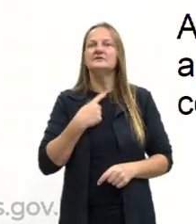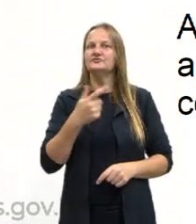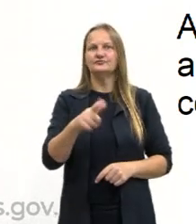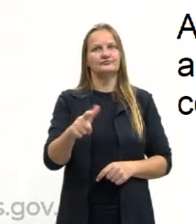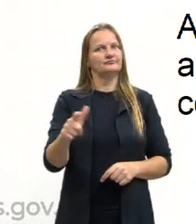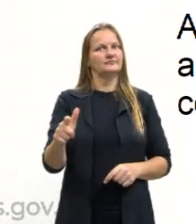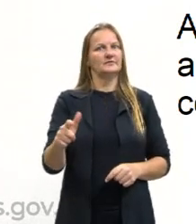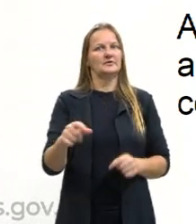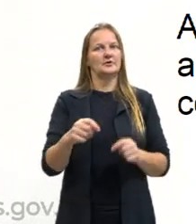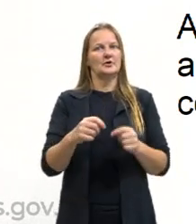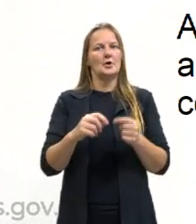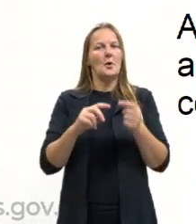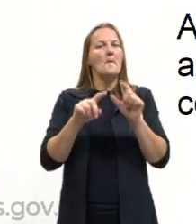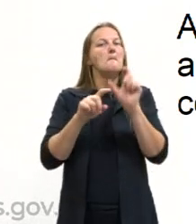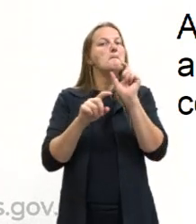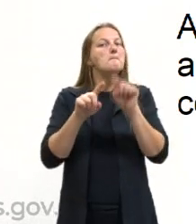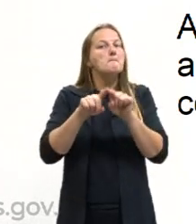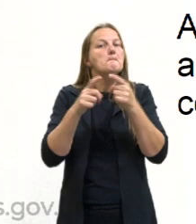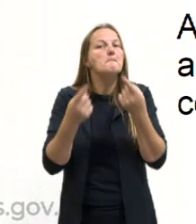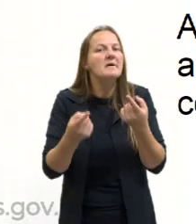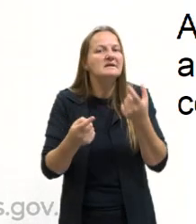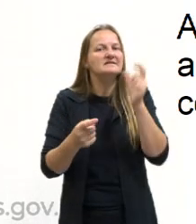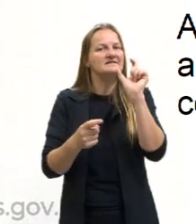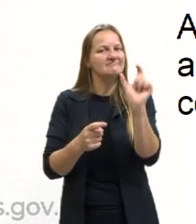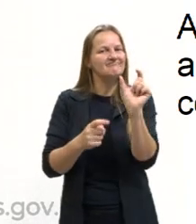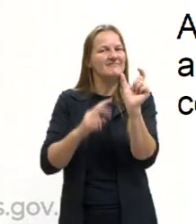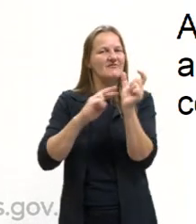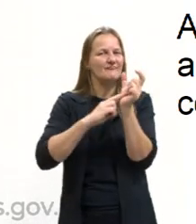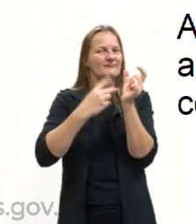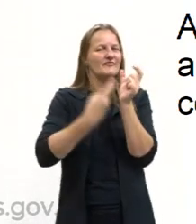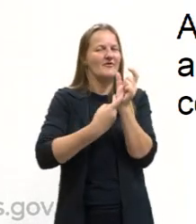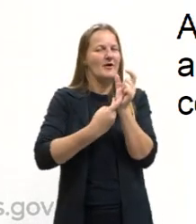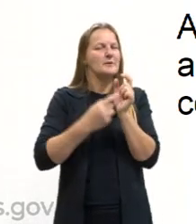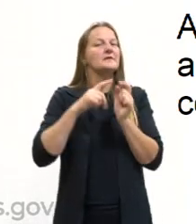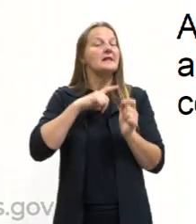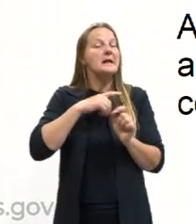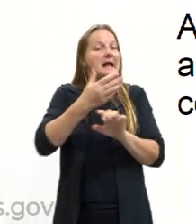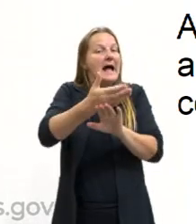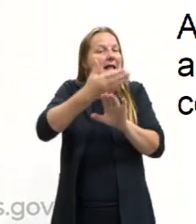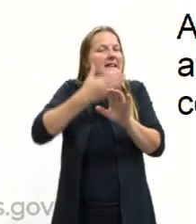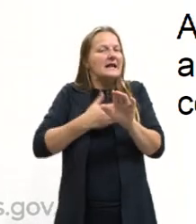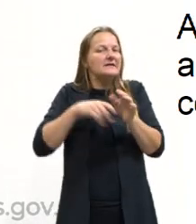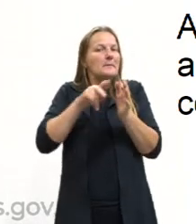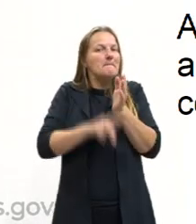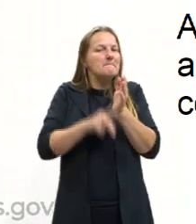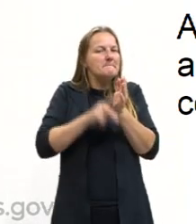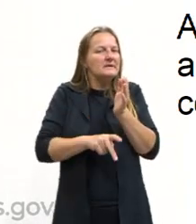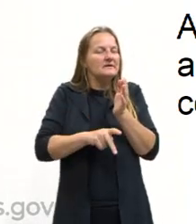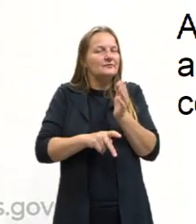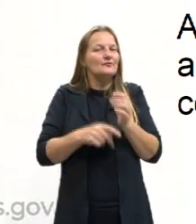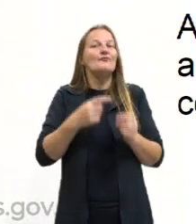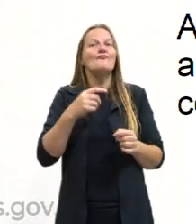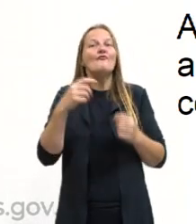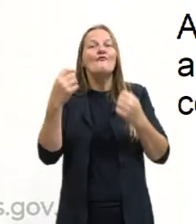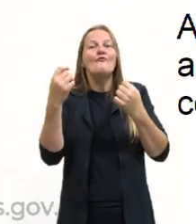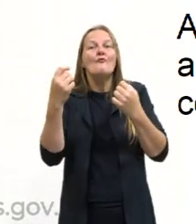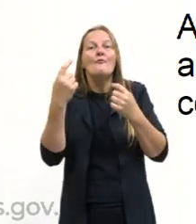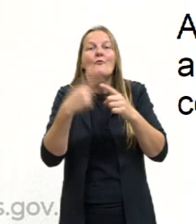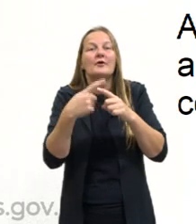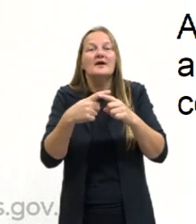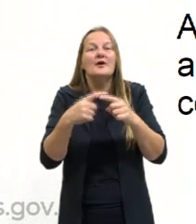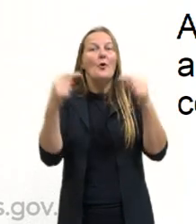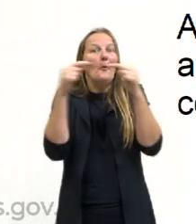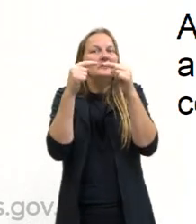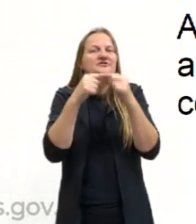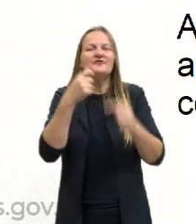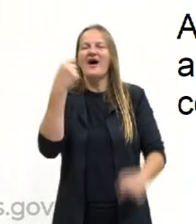enquanto o duplo sentido é planejado, principalmente visando o humor. Então, aqui a gente já tem o